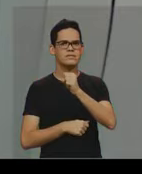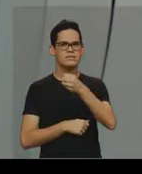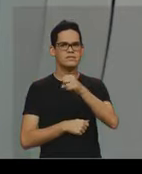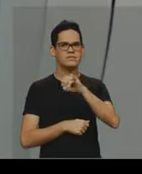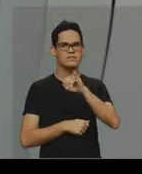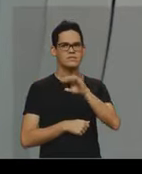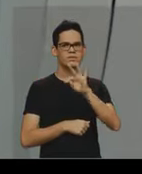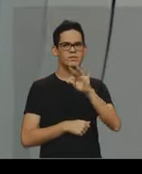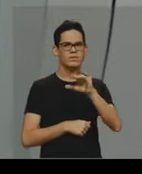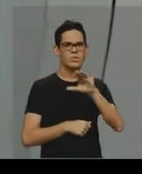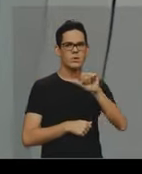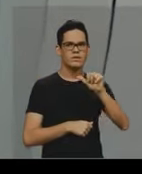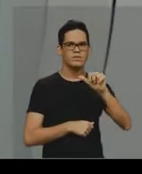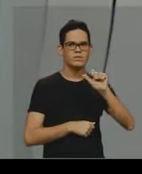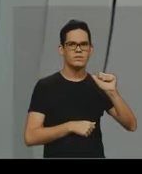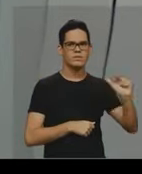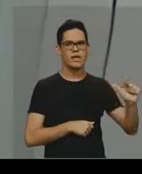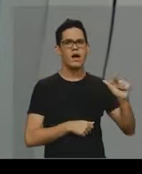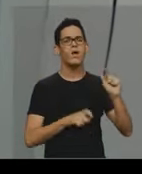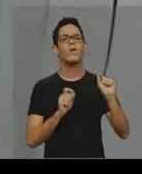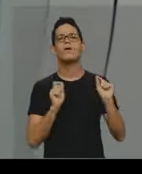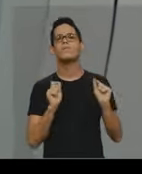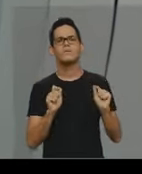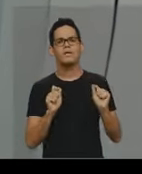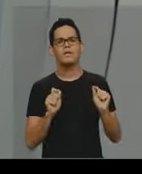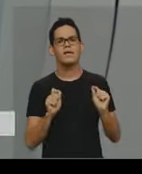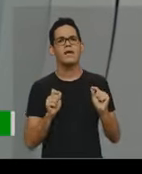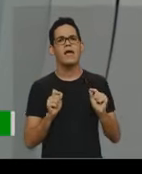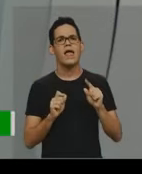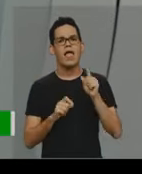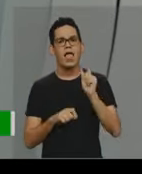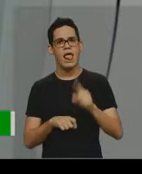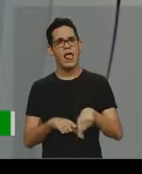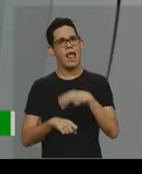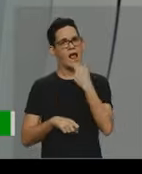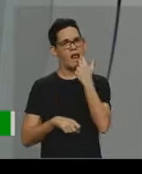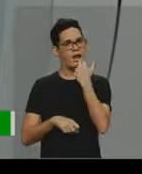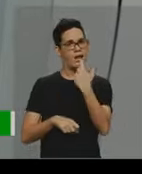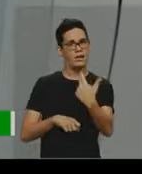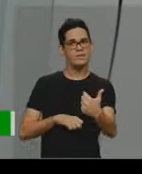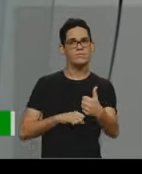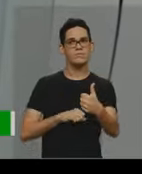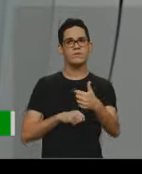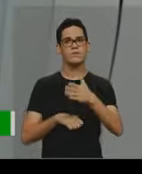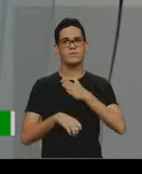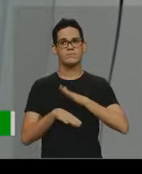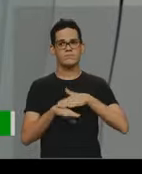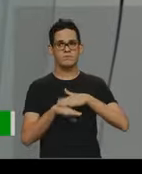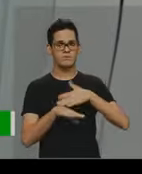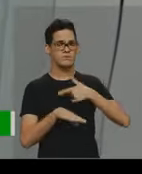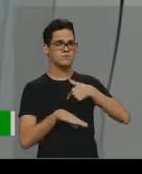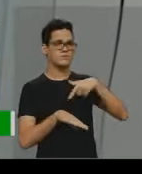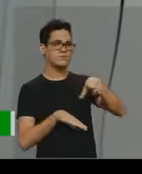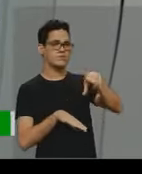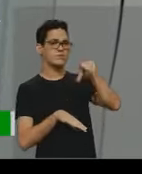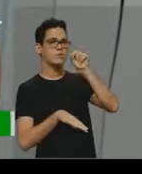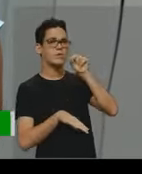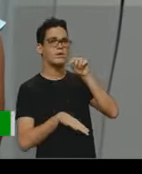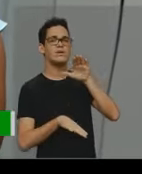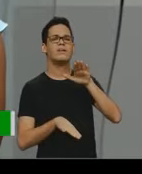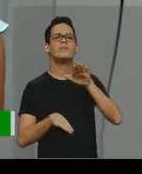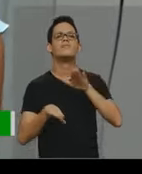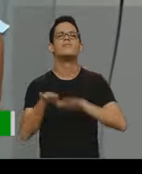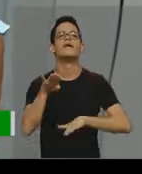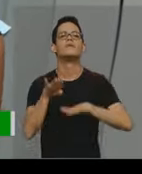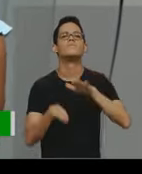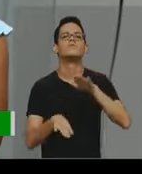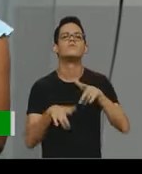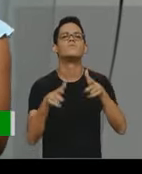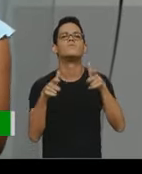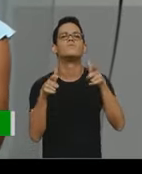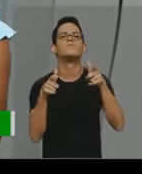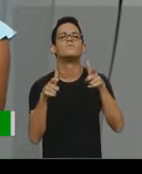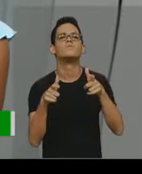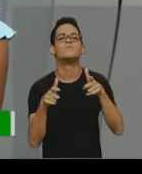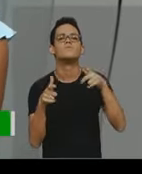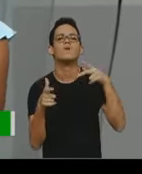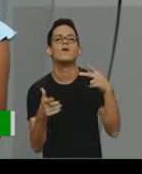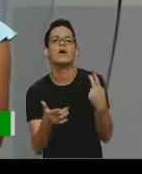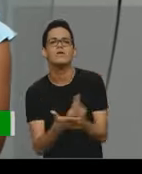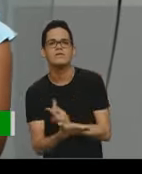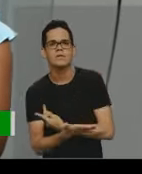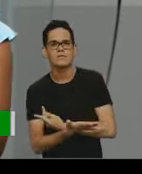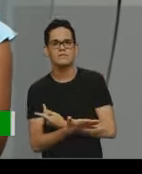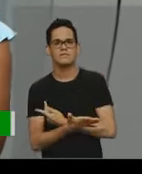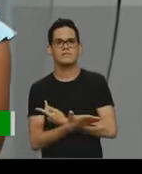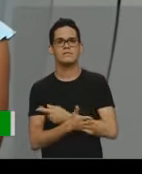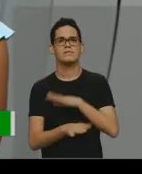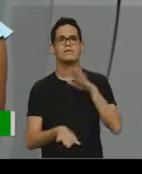variação linguística situacional é aquela variedade linguística que eu escolho, né, professora Rosa, dependendo do, da situação,